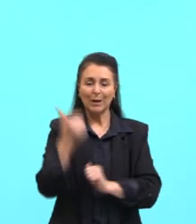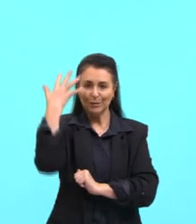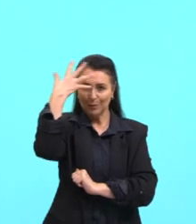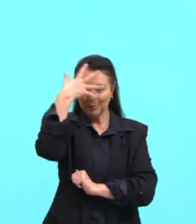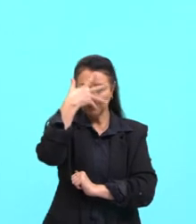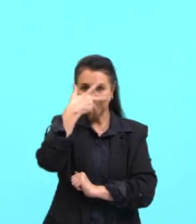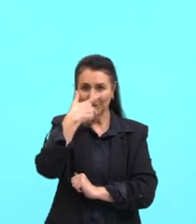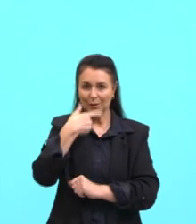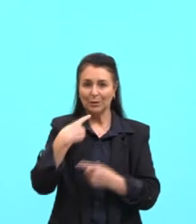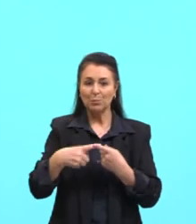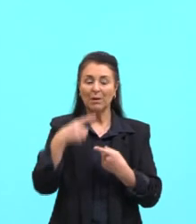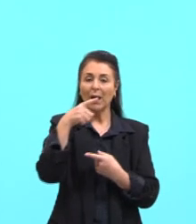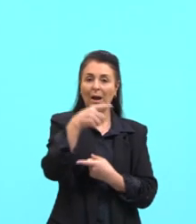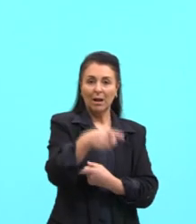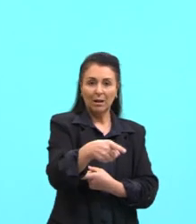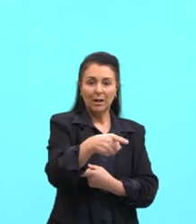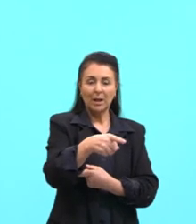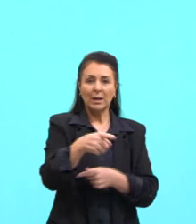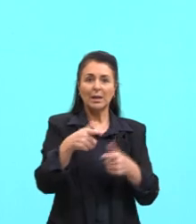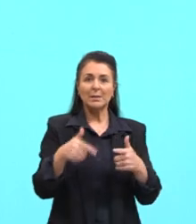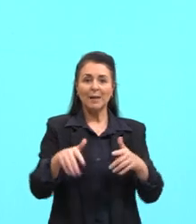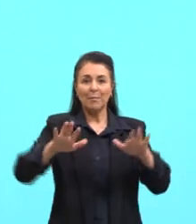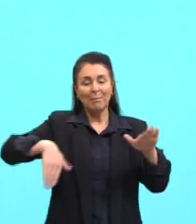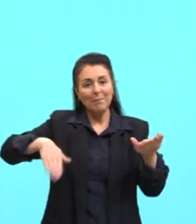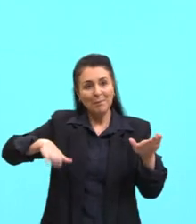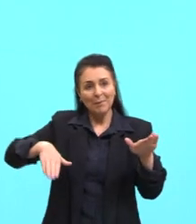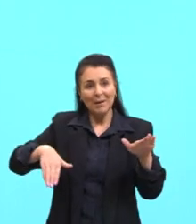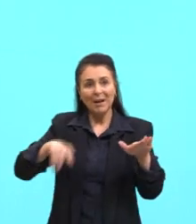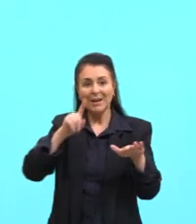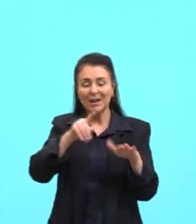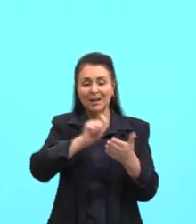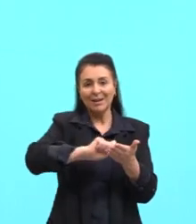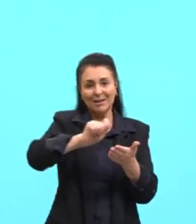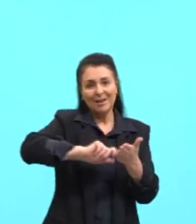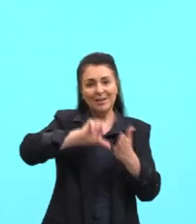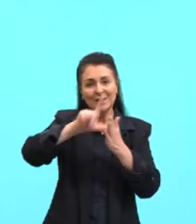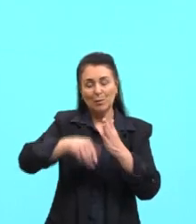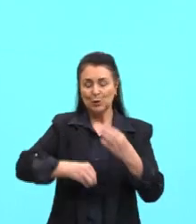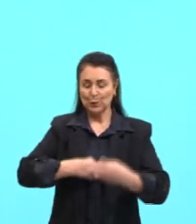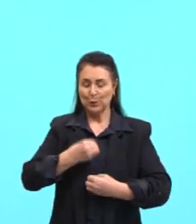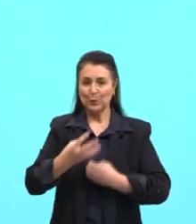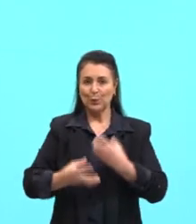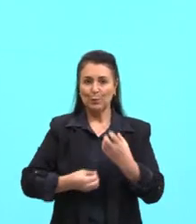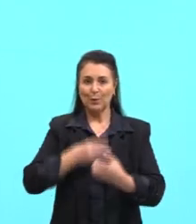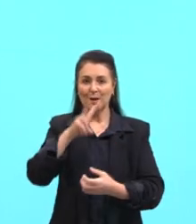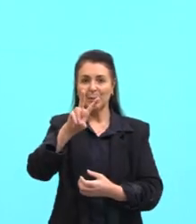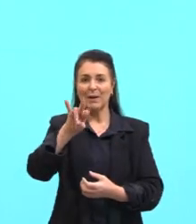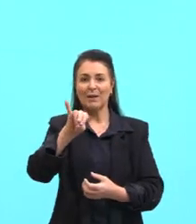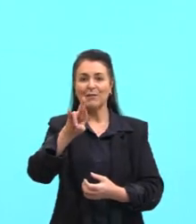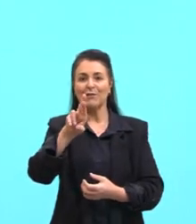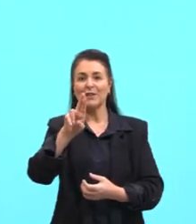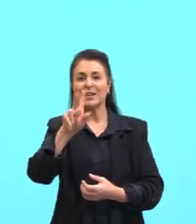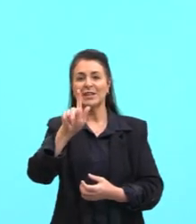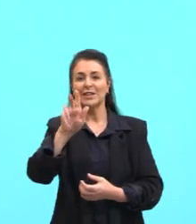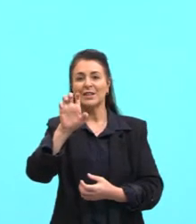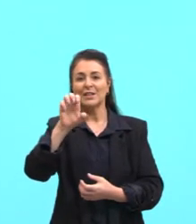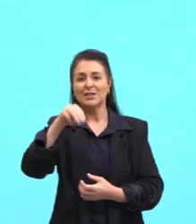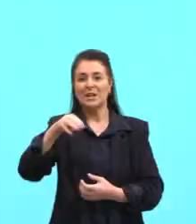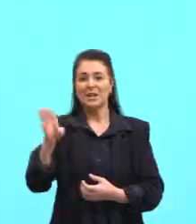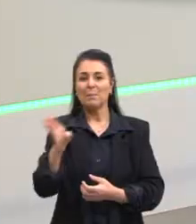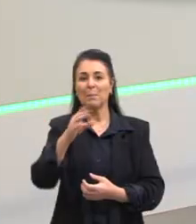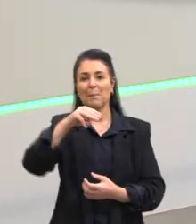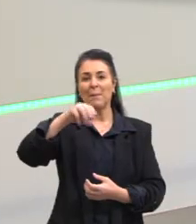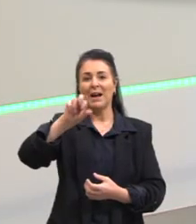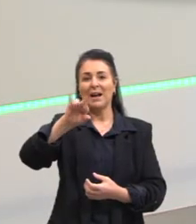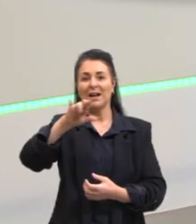mesma orla, nessa mesma praia, ele escreve depois um poema, a Virgem Maria, que é bastante interessante.